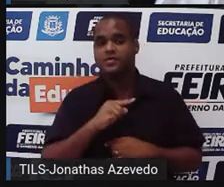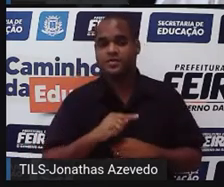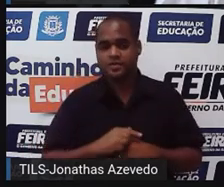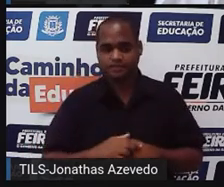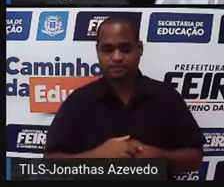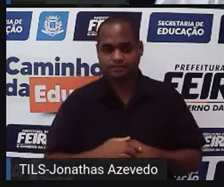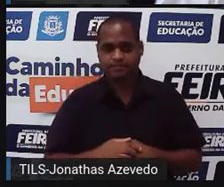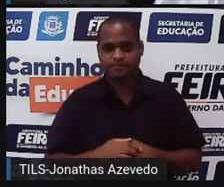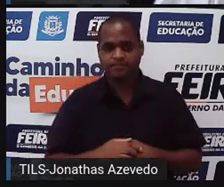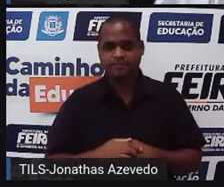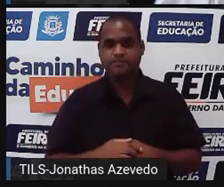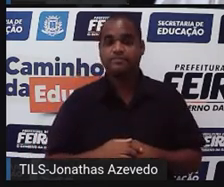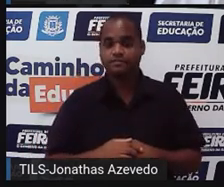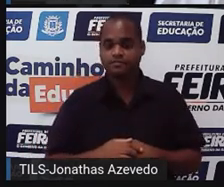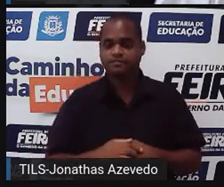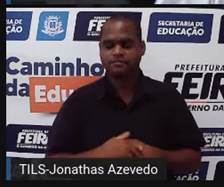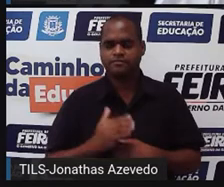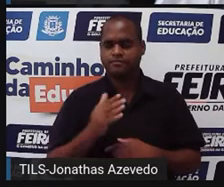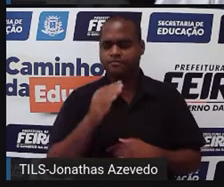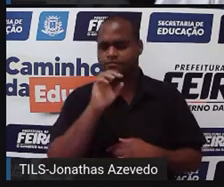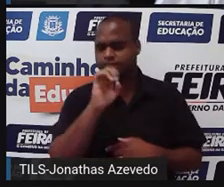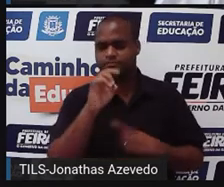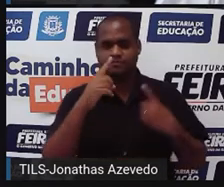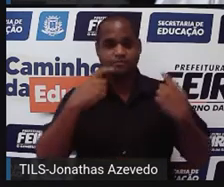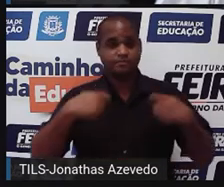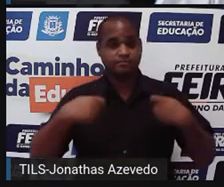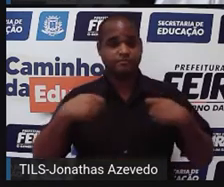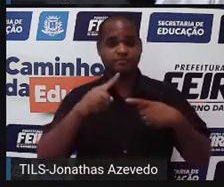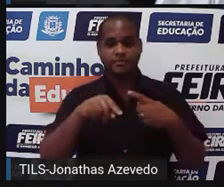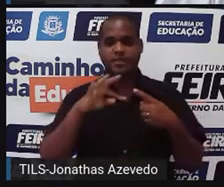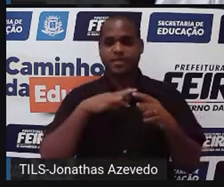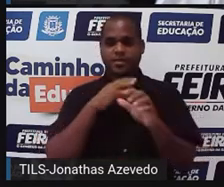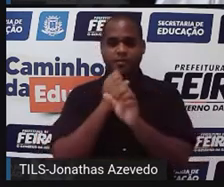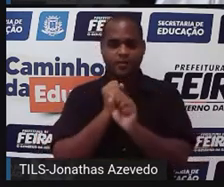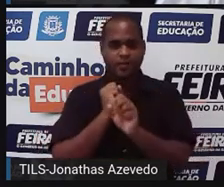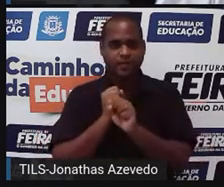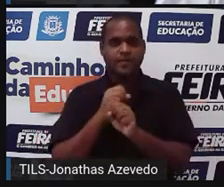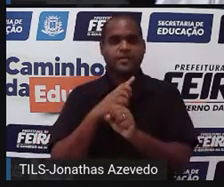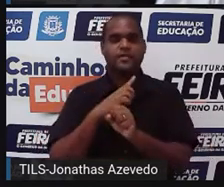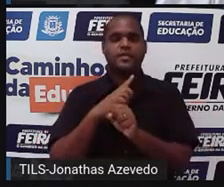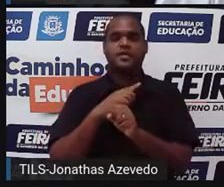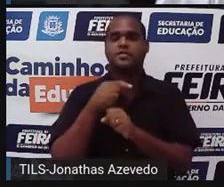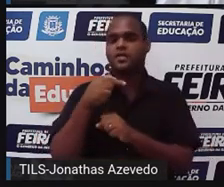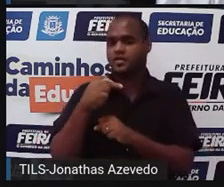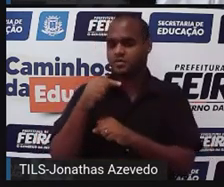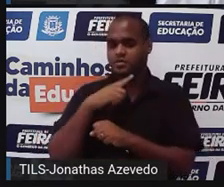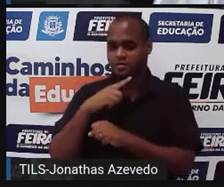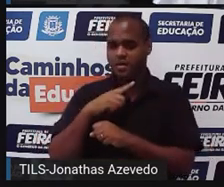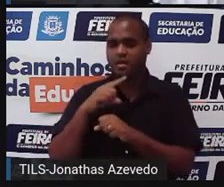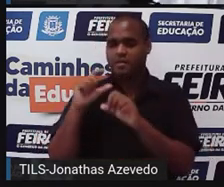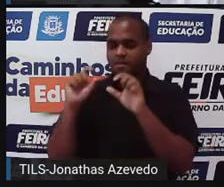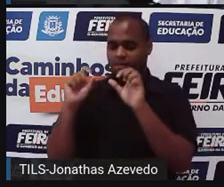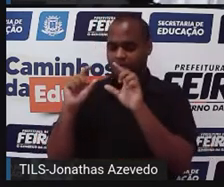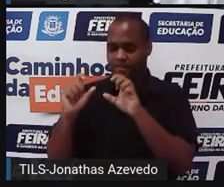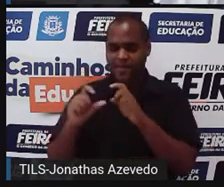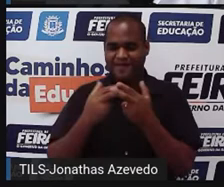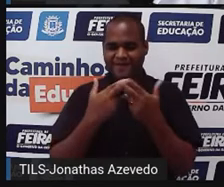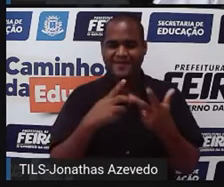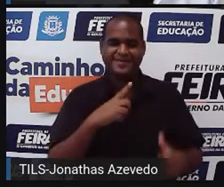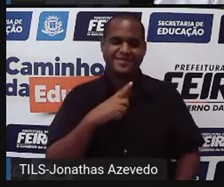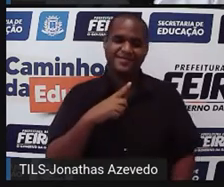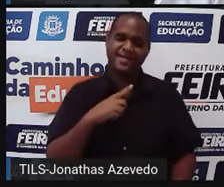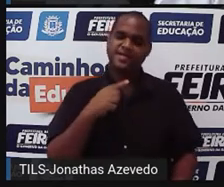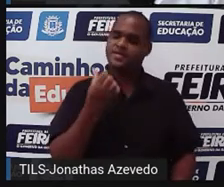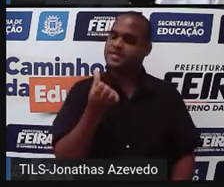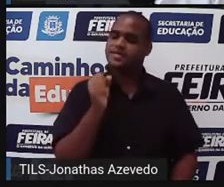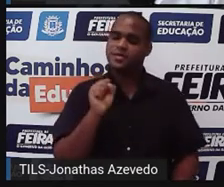construídas? se precisa ter no total sete figuras com um total de